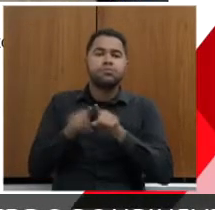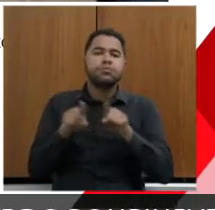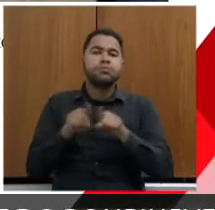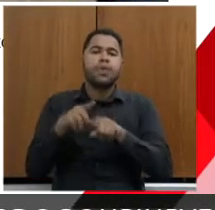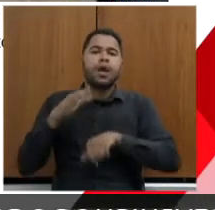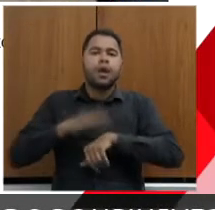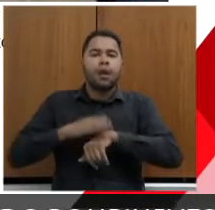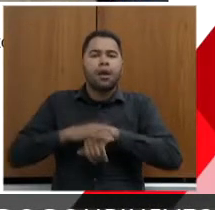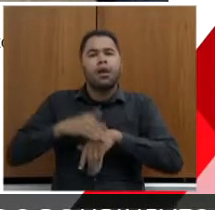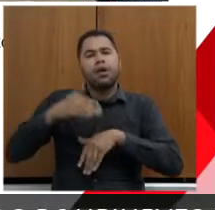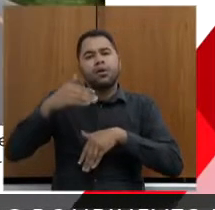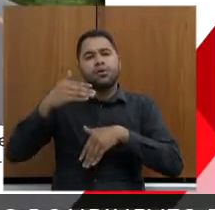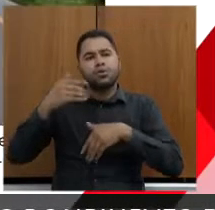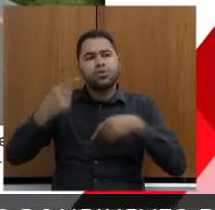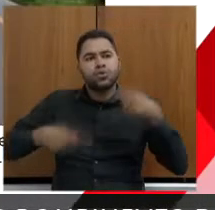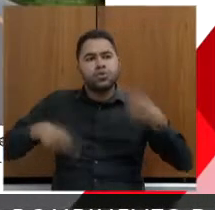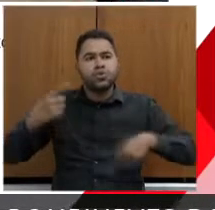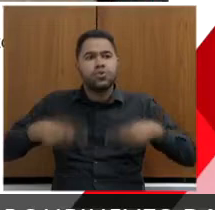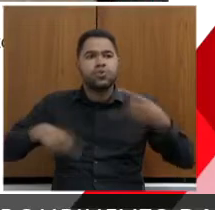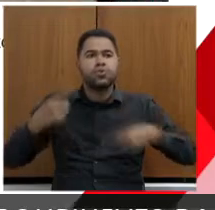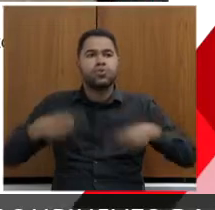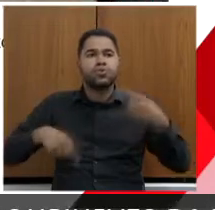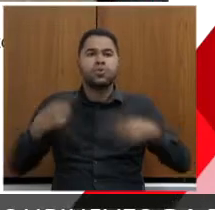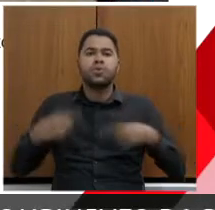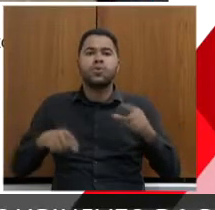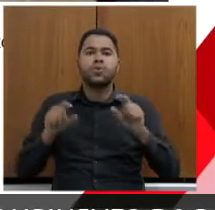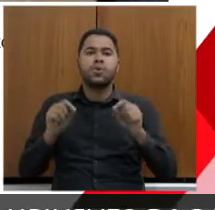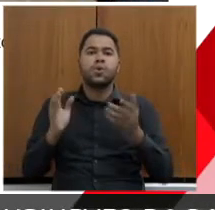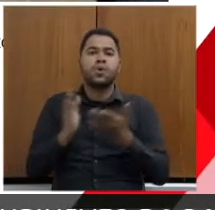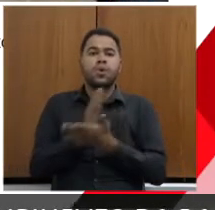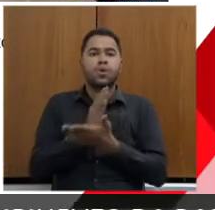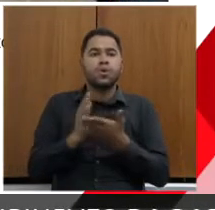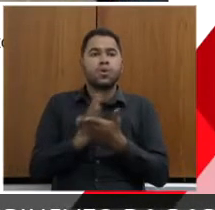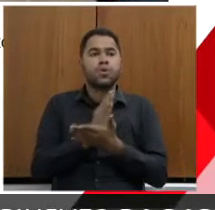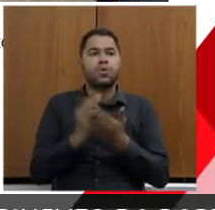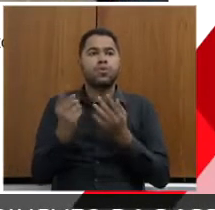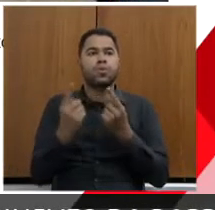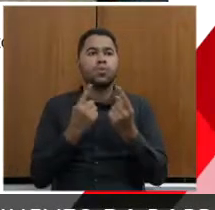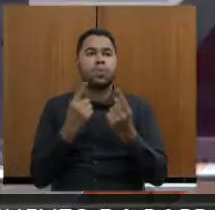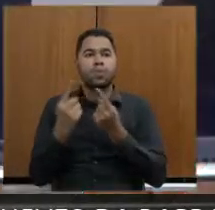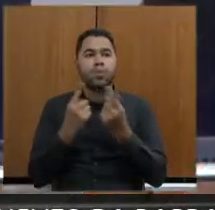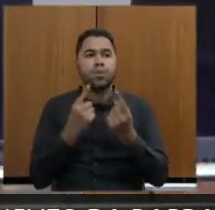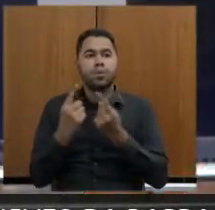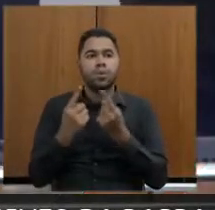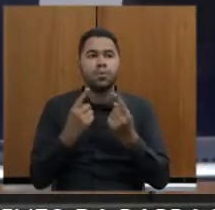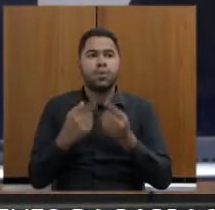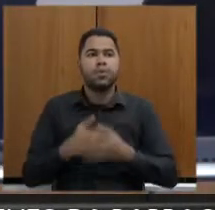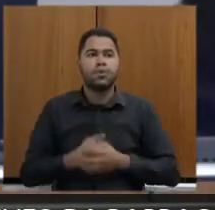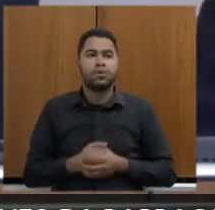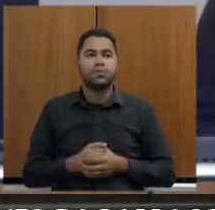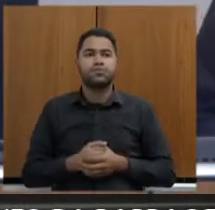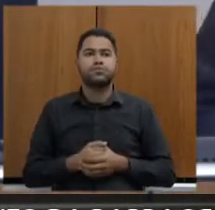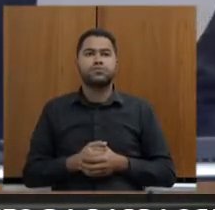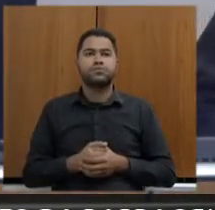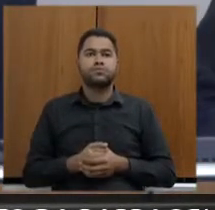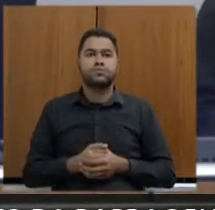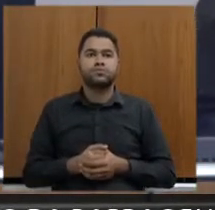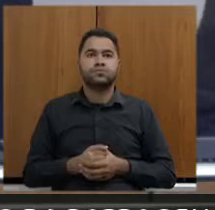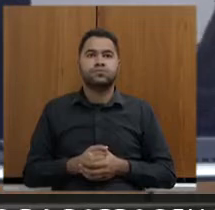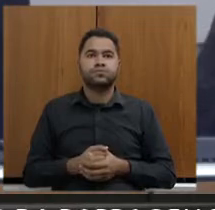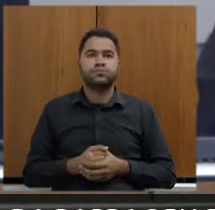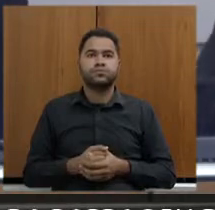de uma discussão que tivemos consigo, que algumas rodovias, os municípios conseguem investir mais barato do que o Estado.